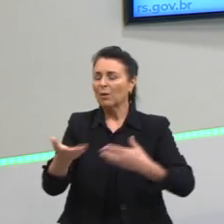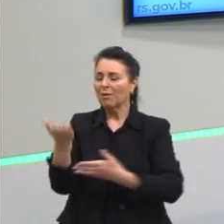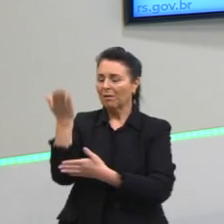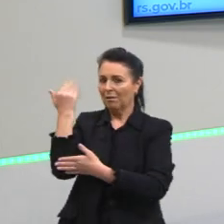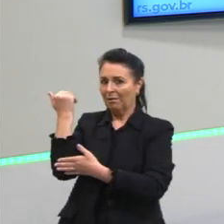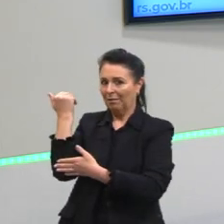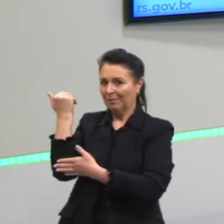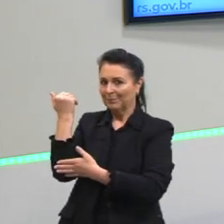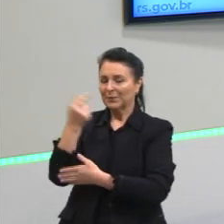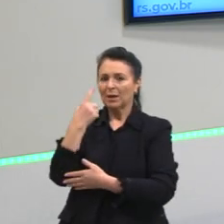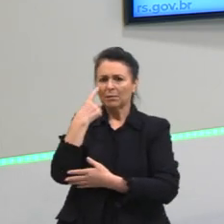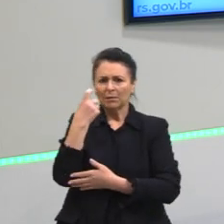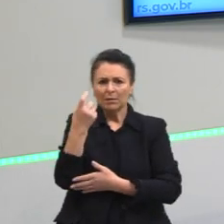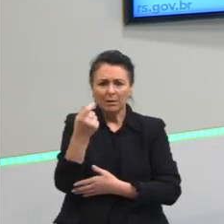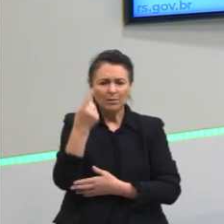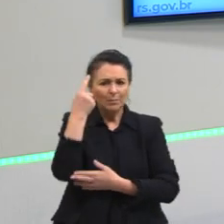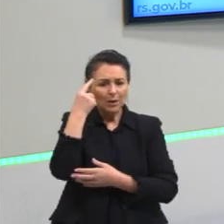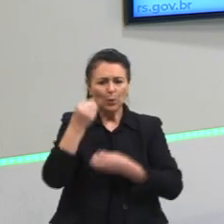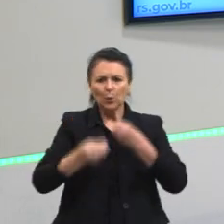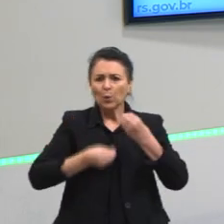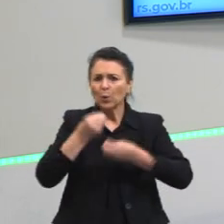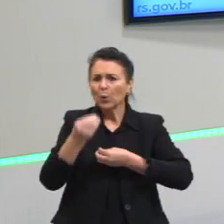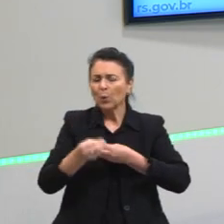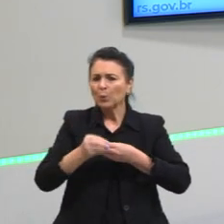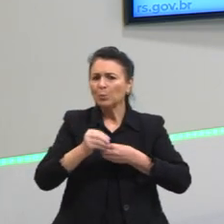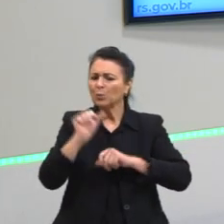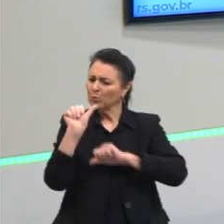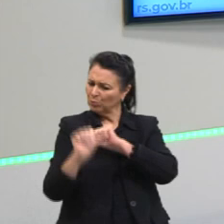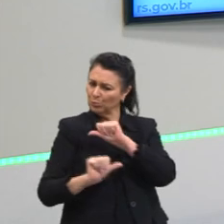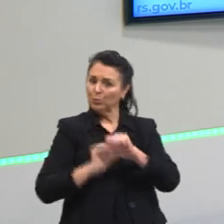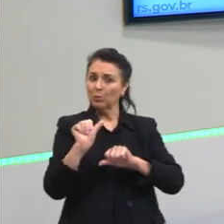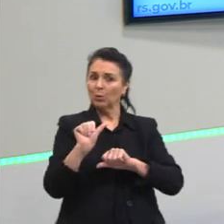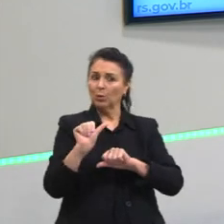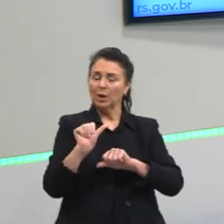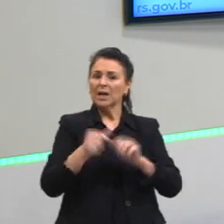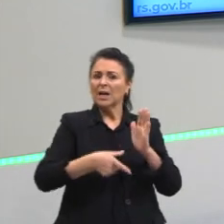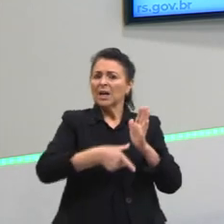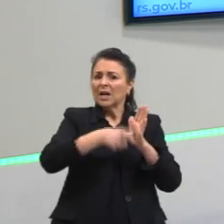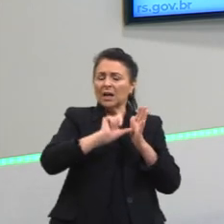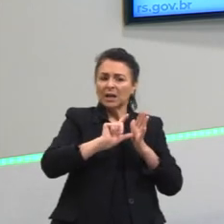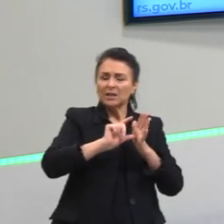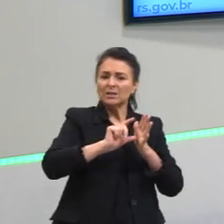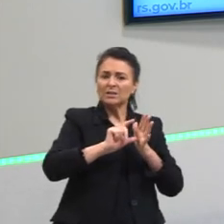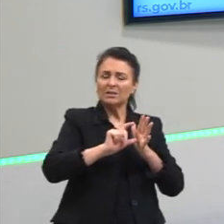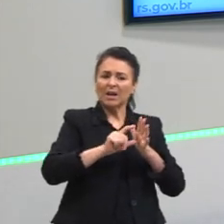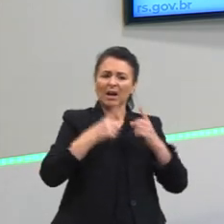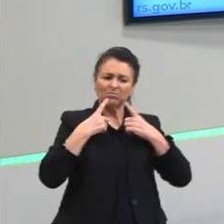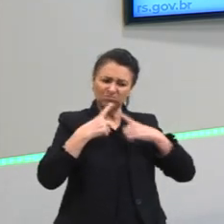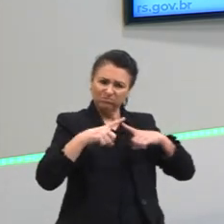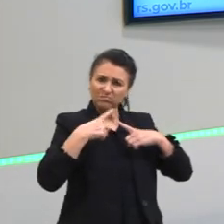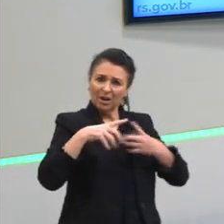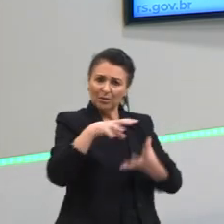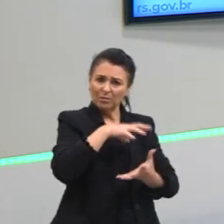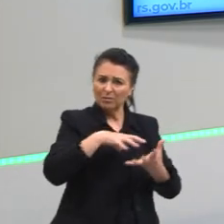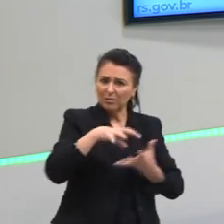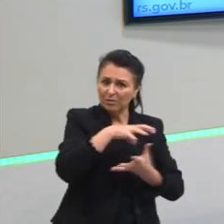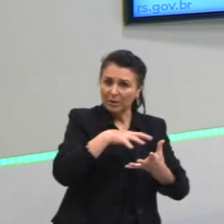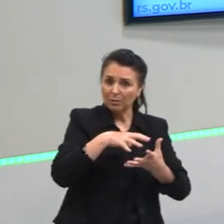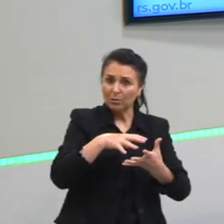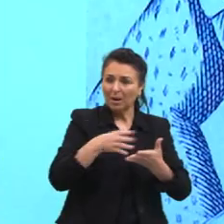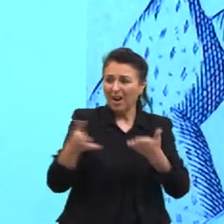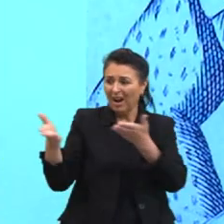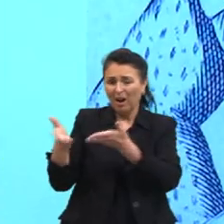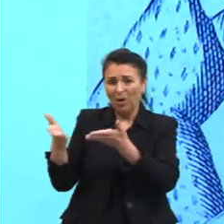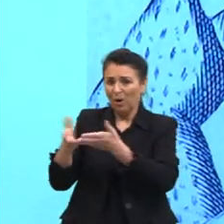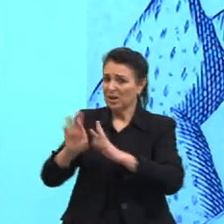pensar como mudou, aquilo que o Guy Fawkes estava protestando, eram causas bem diferentes que esse gurizão aqui tem protestado hoje em